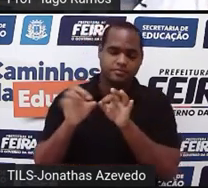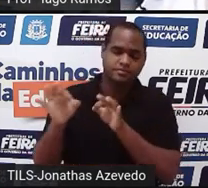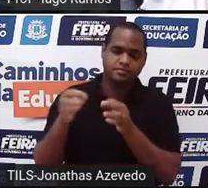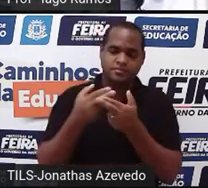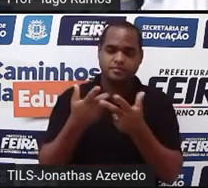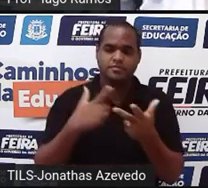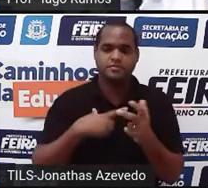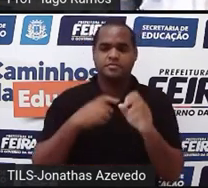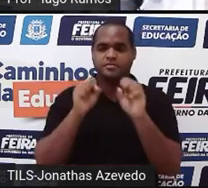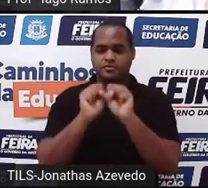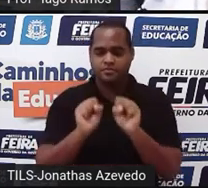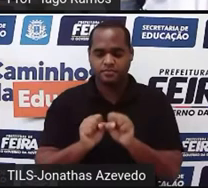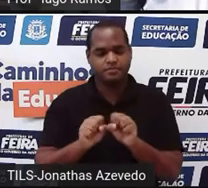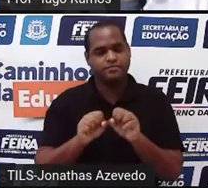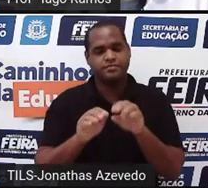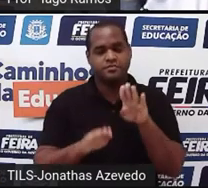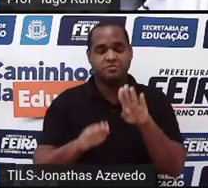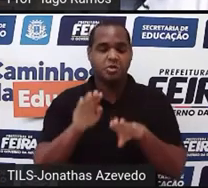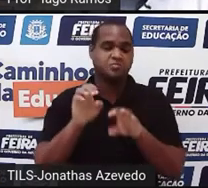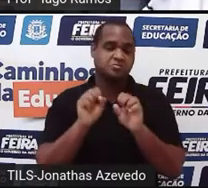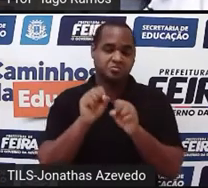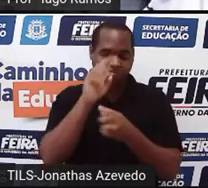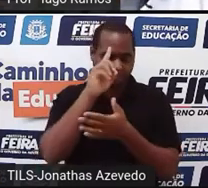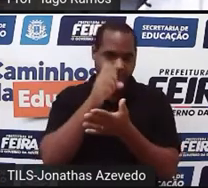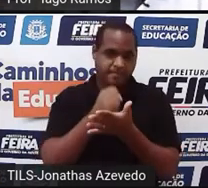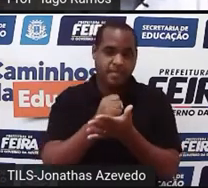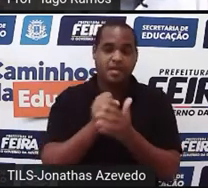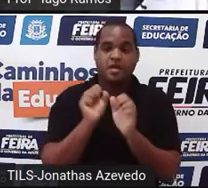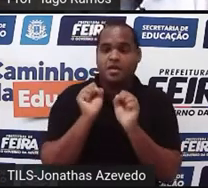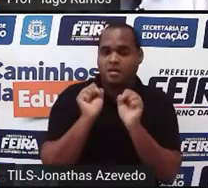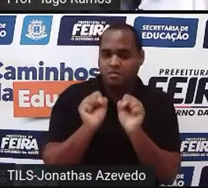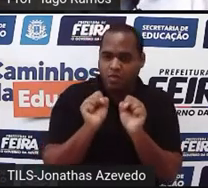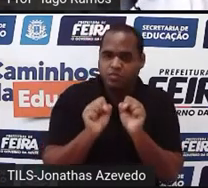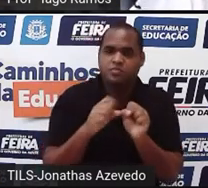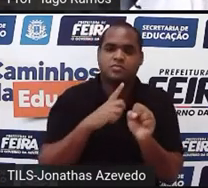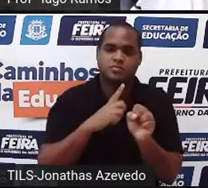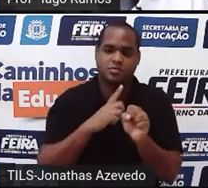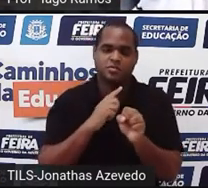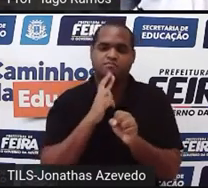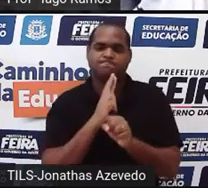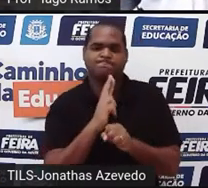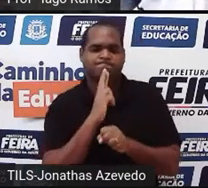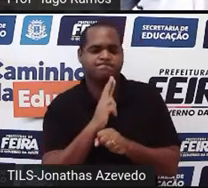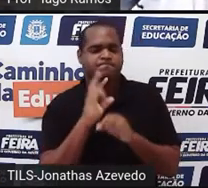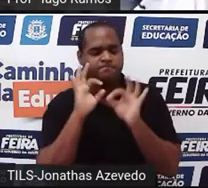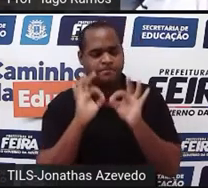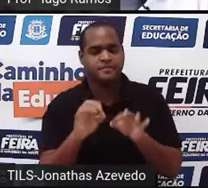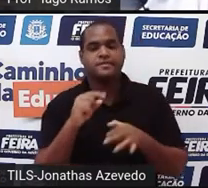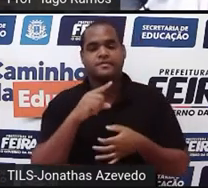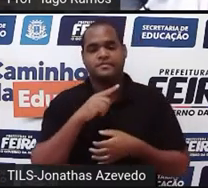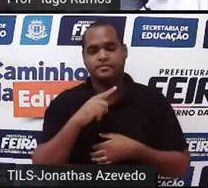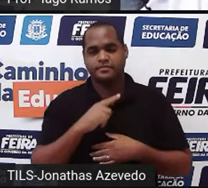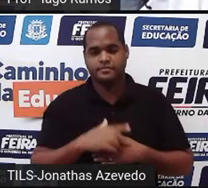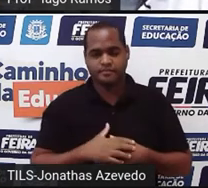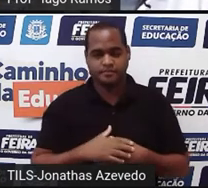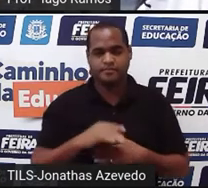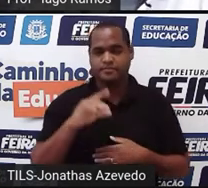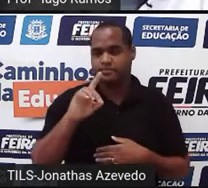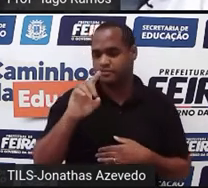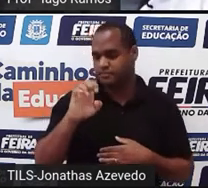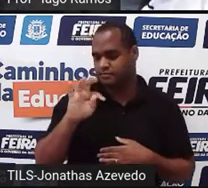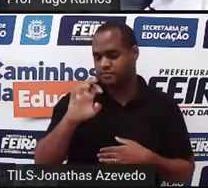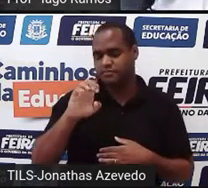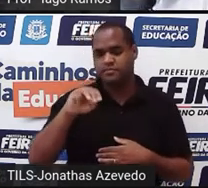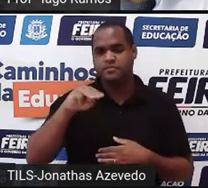um sistema possível determinado. Por quê? Possível porque tem solução e determinado porque a gente